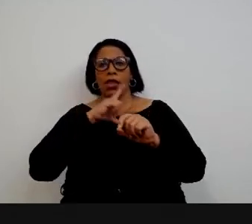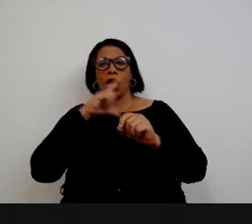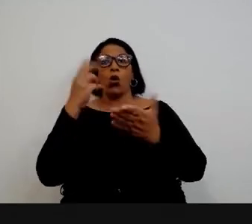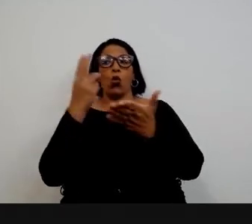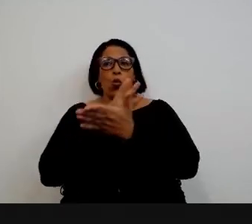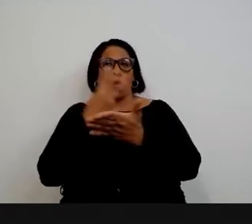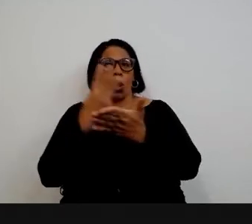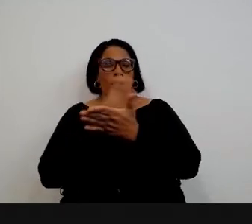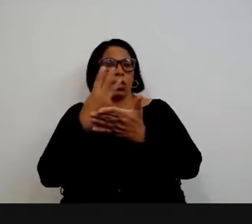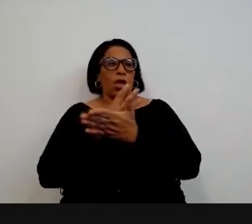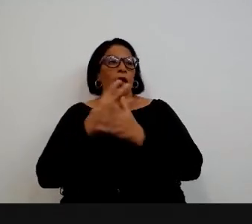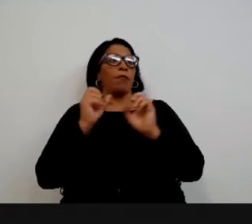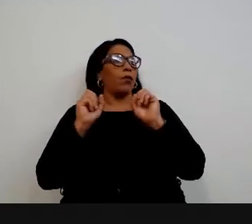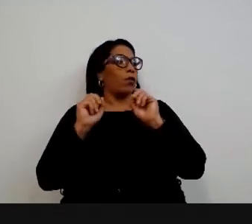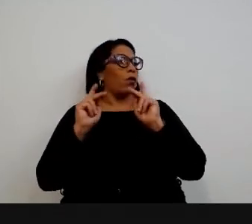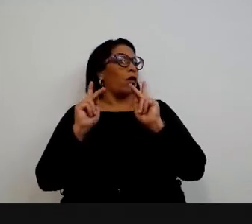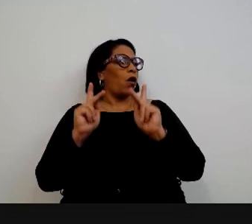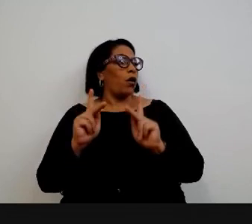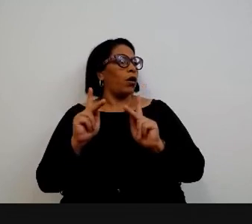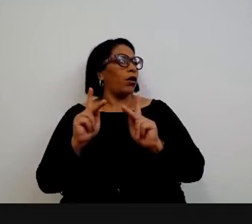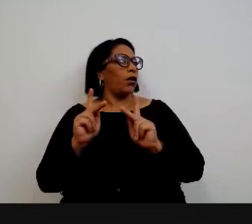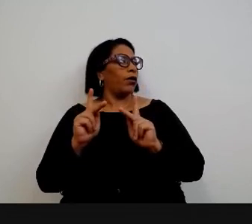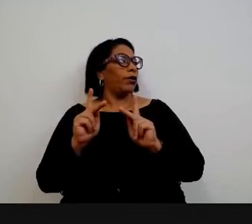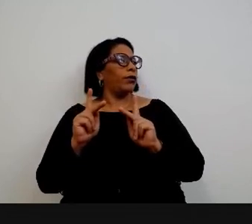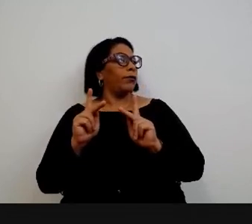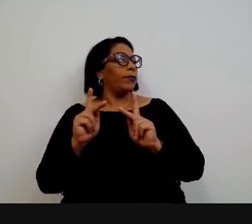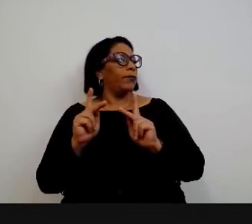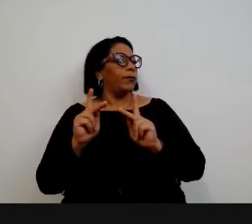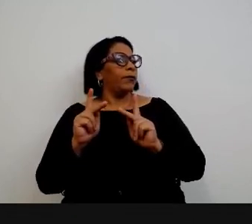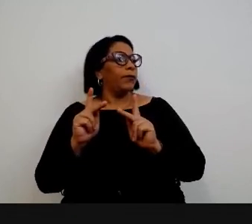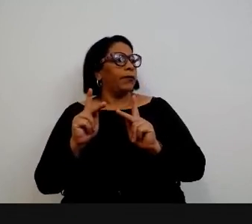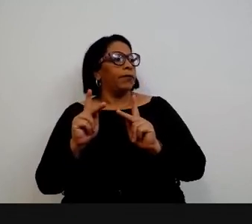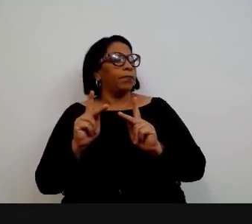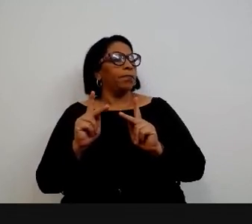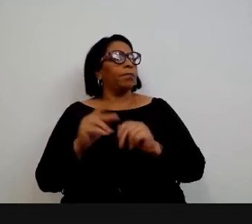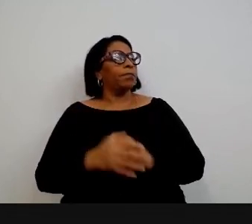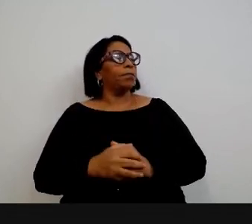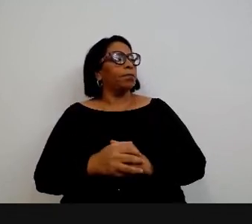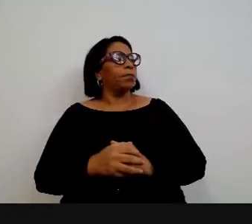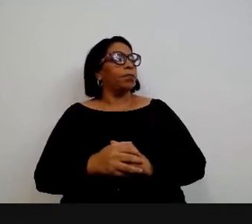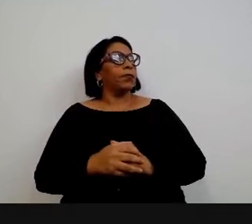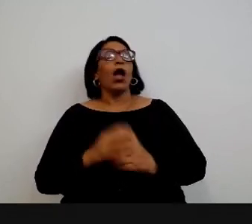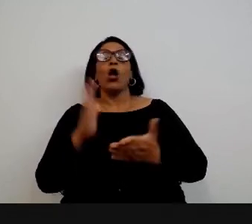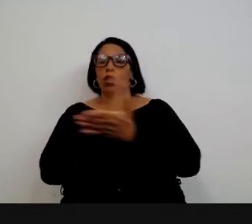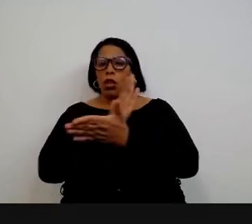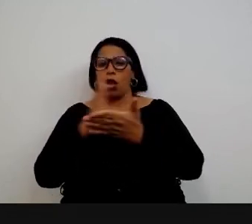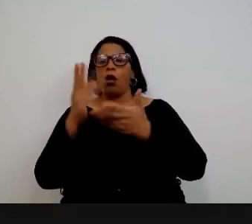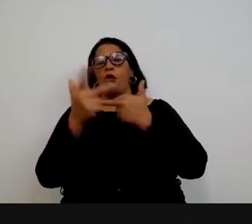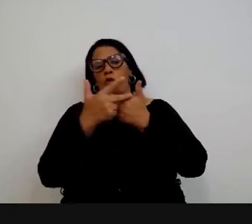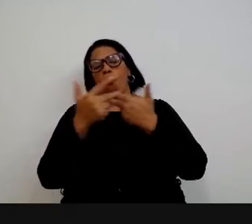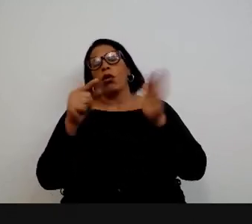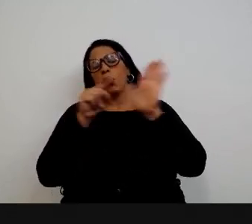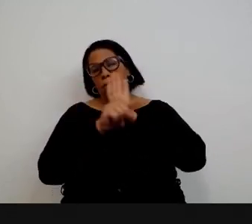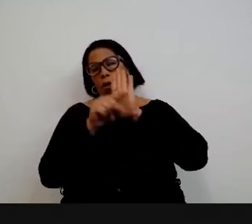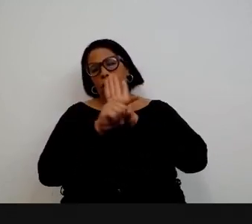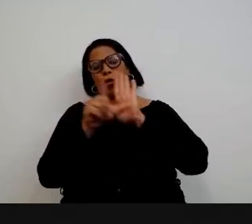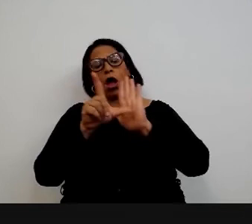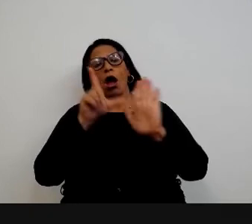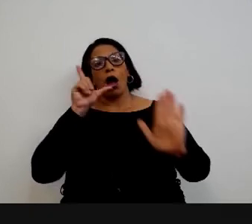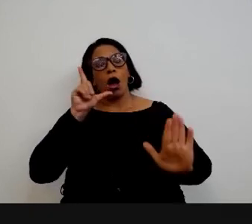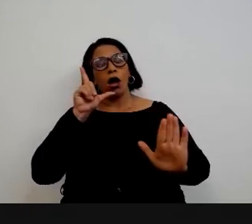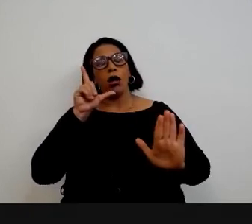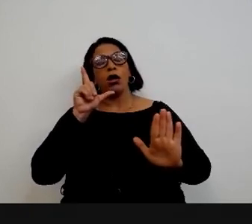tem o zap ok então eu tenho aqui algumas perguntas mas antes